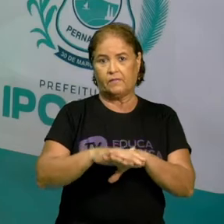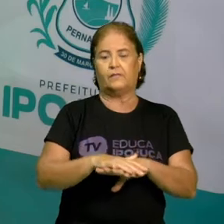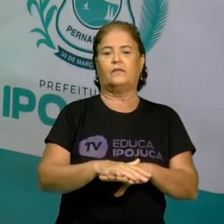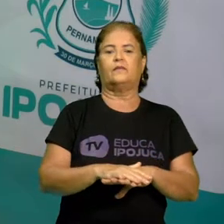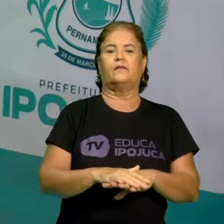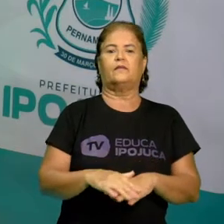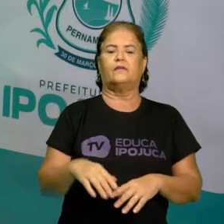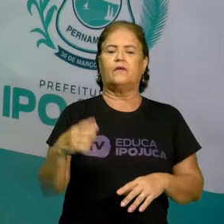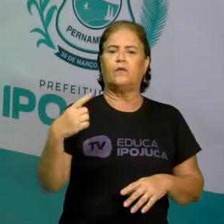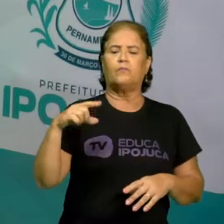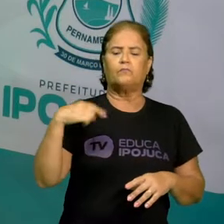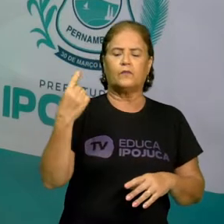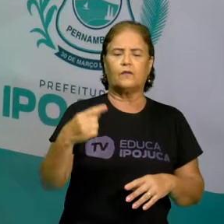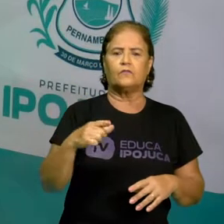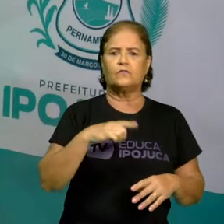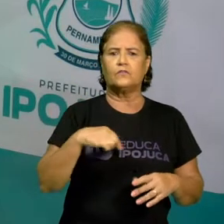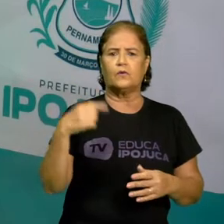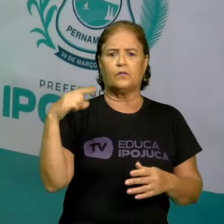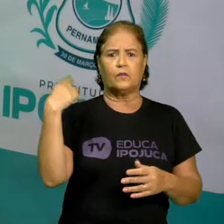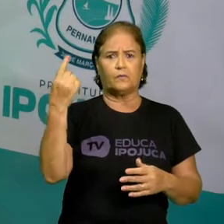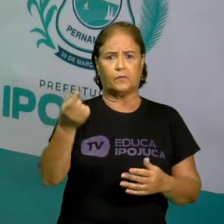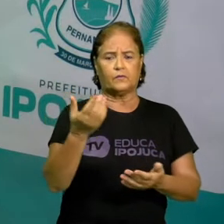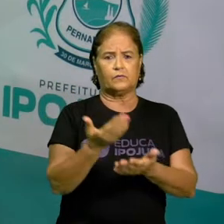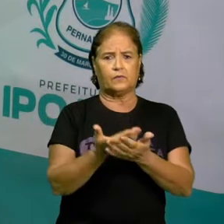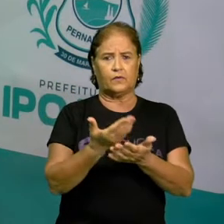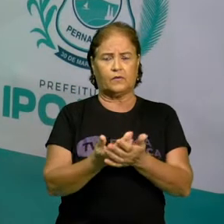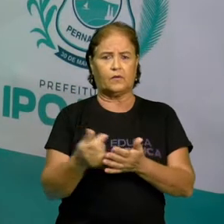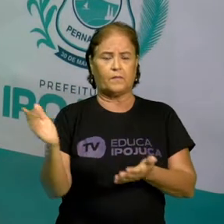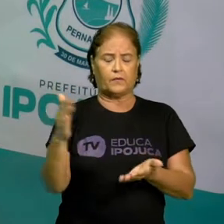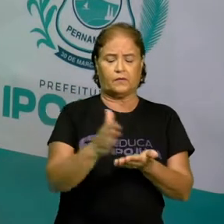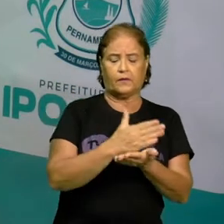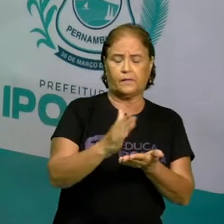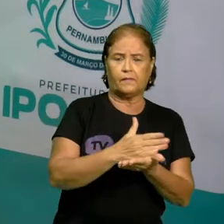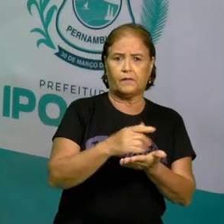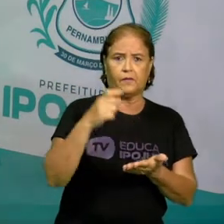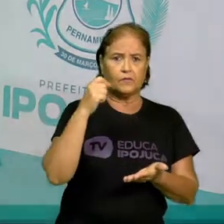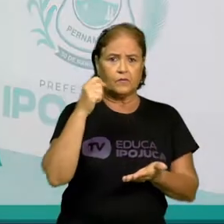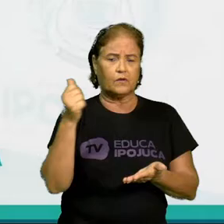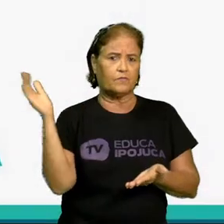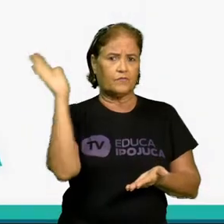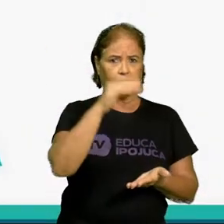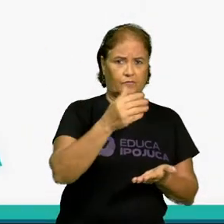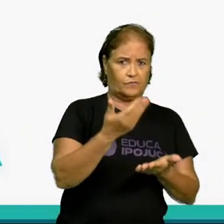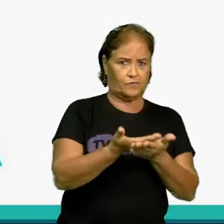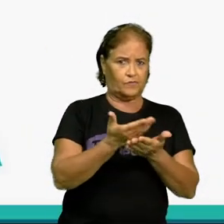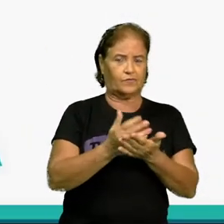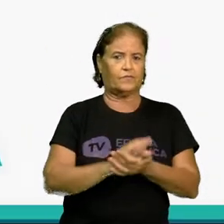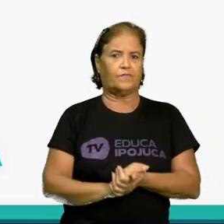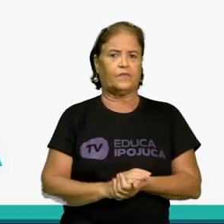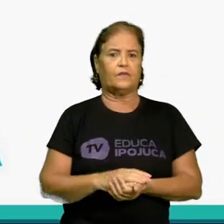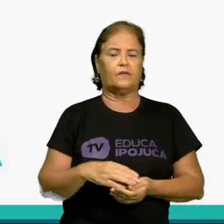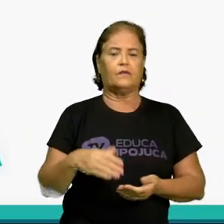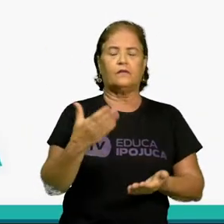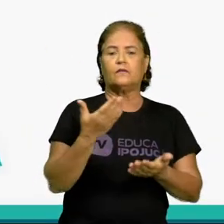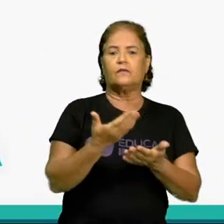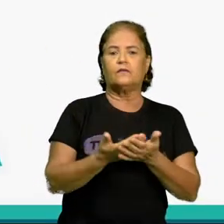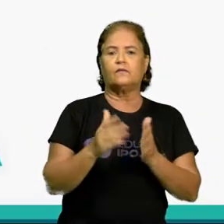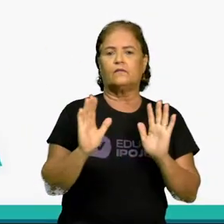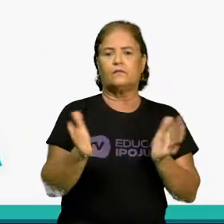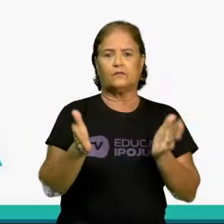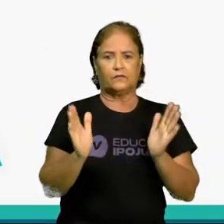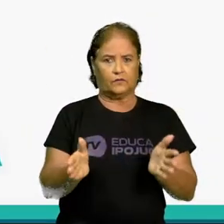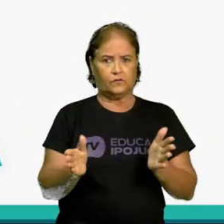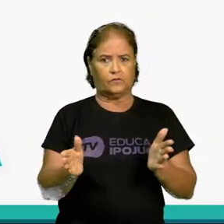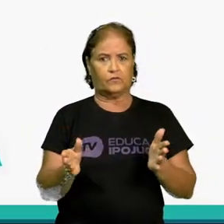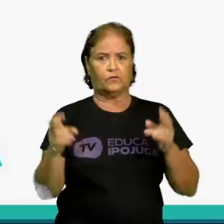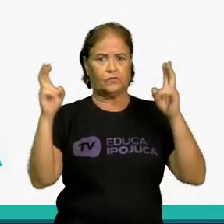perca tempo, pegue seu caderno, seu lápis e vamos estudar. A aula de hoje, vamos começar falando sobre